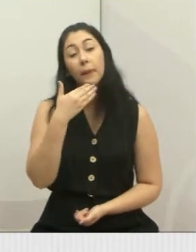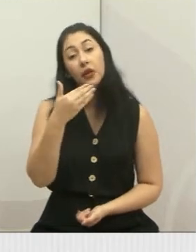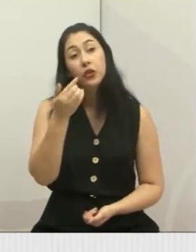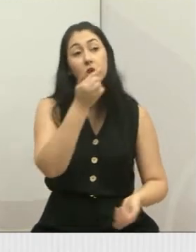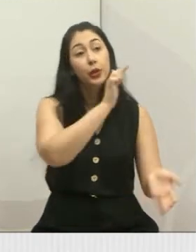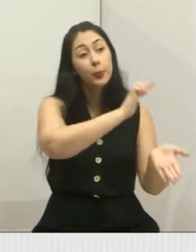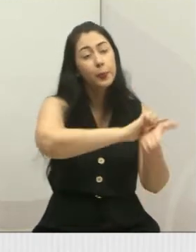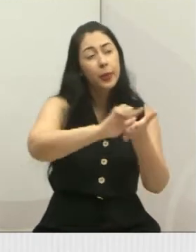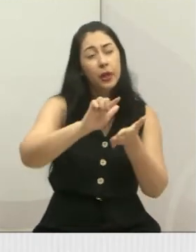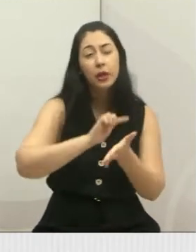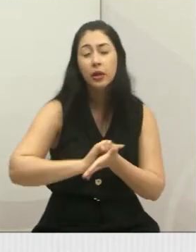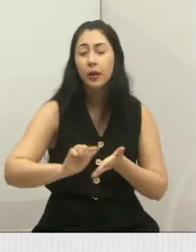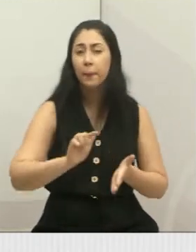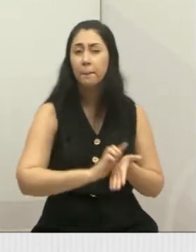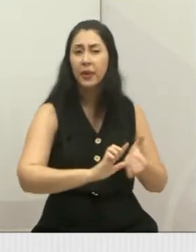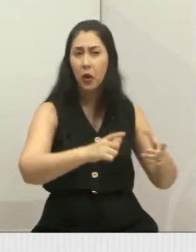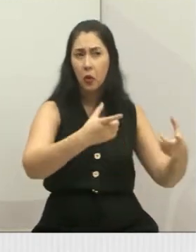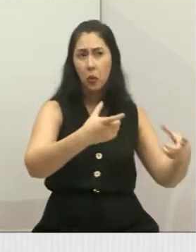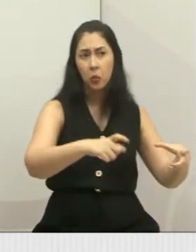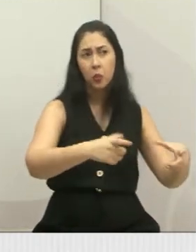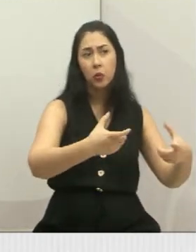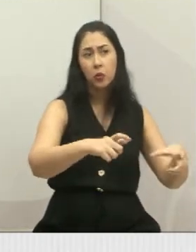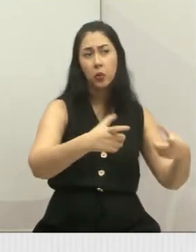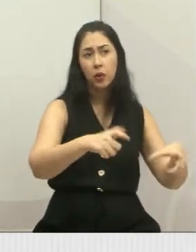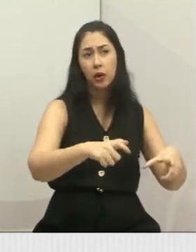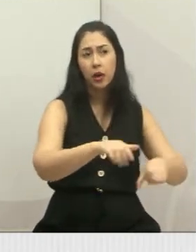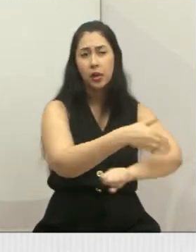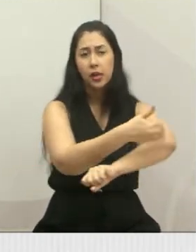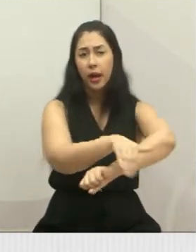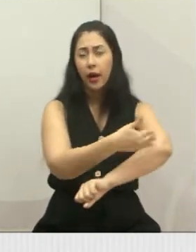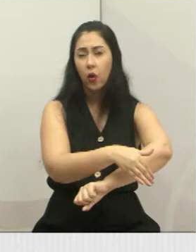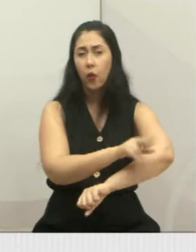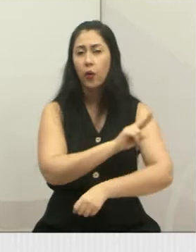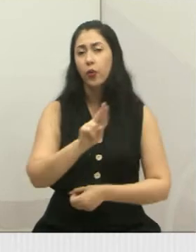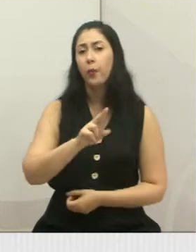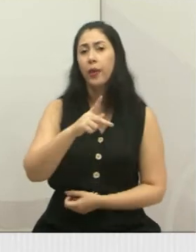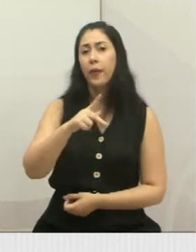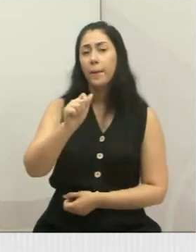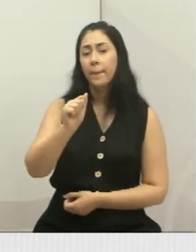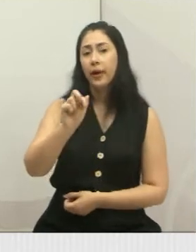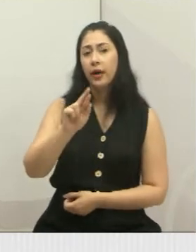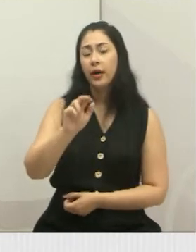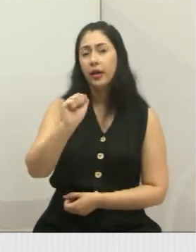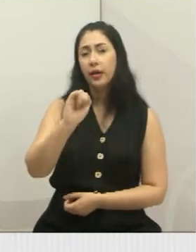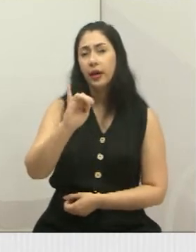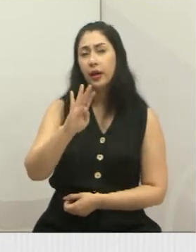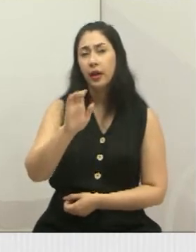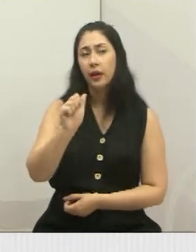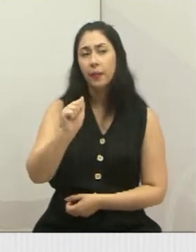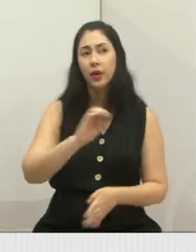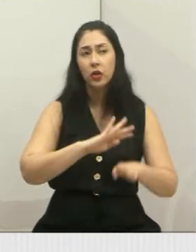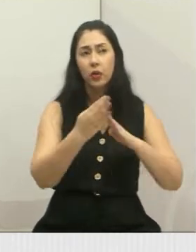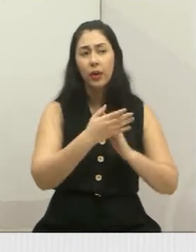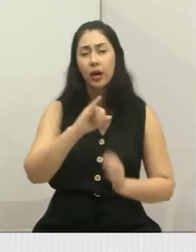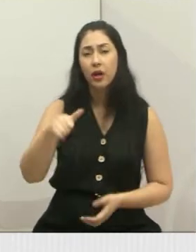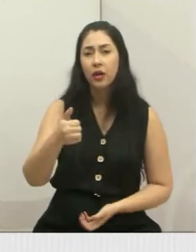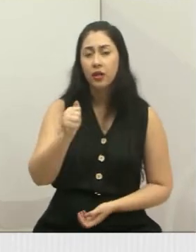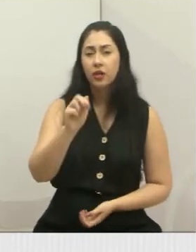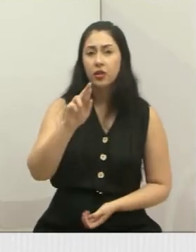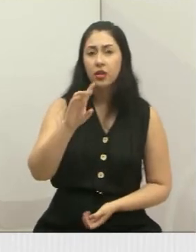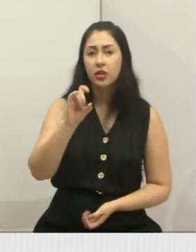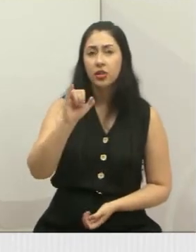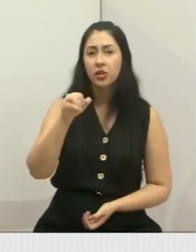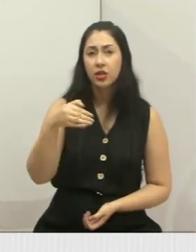limpeza de uma área verde na rua Paraíba, no bairro Jardim das